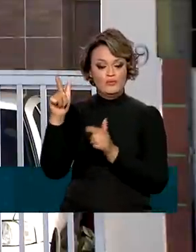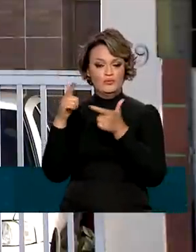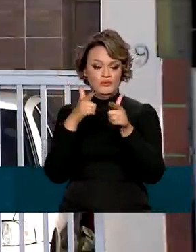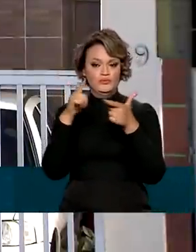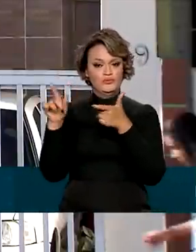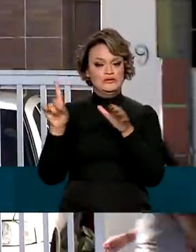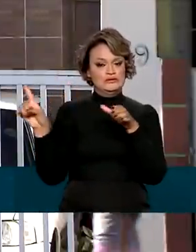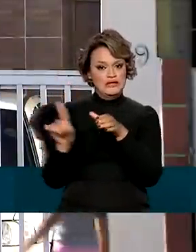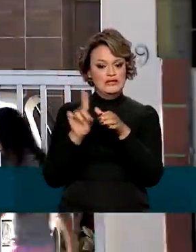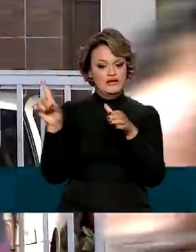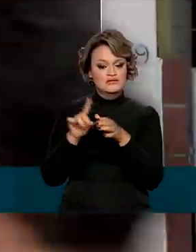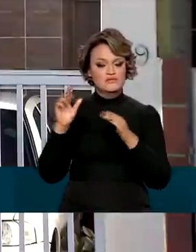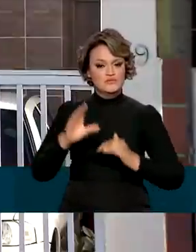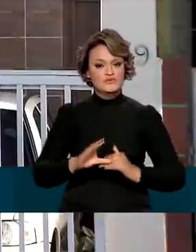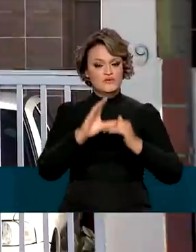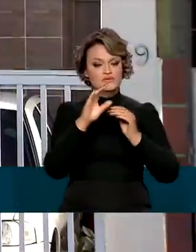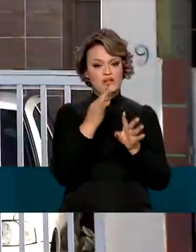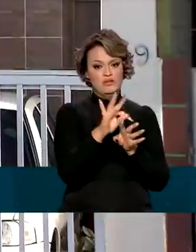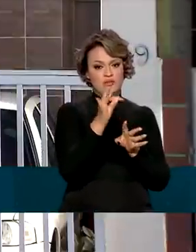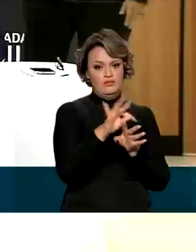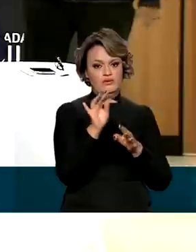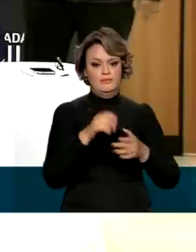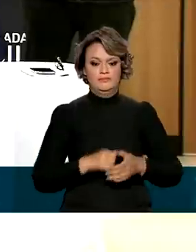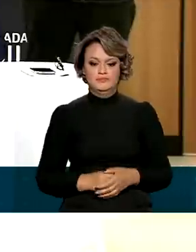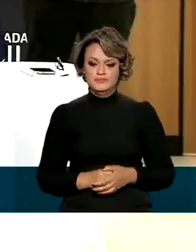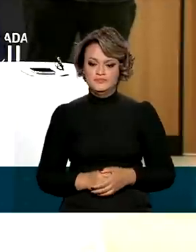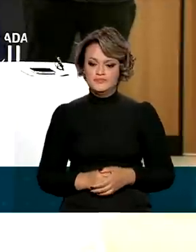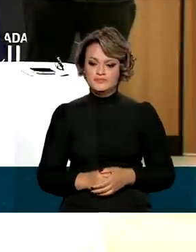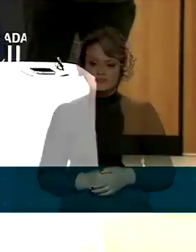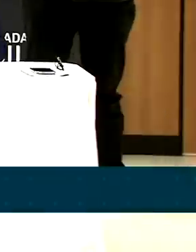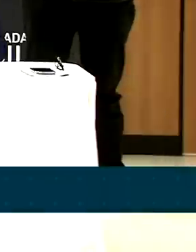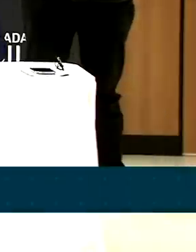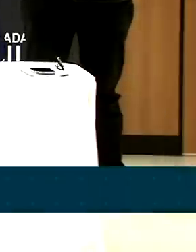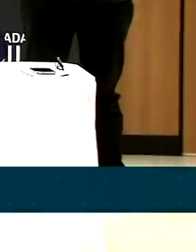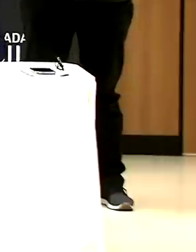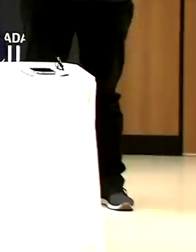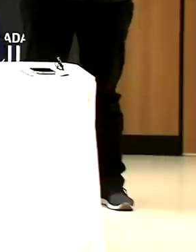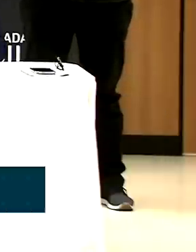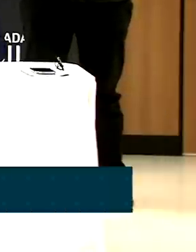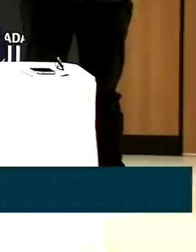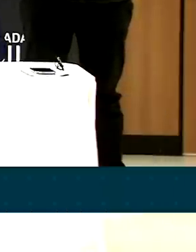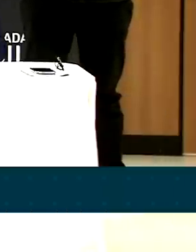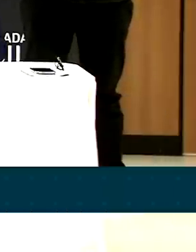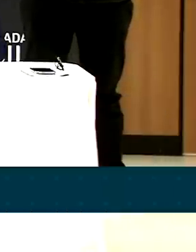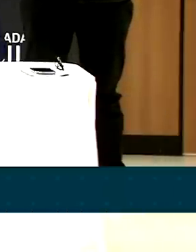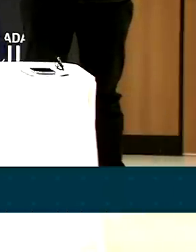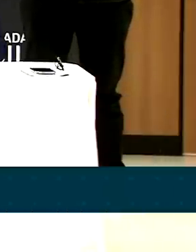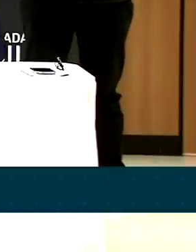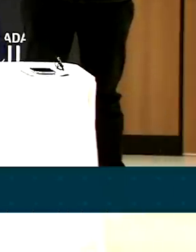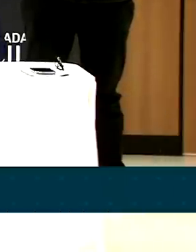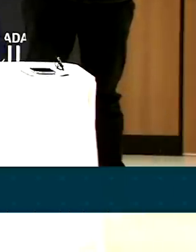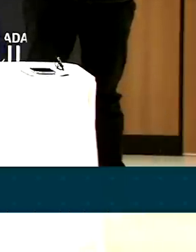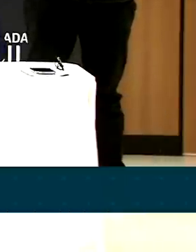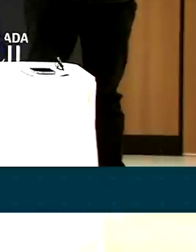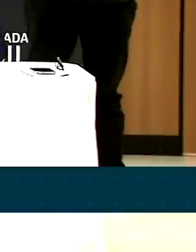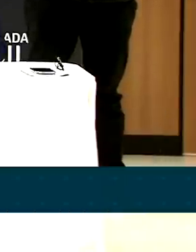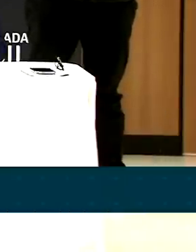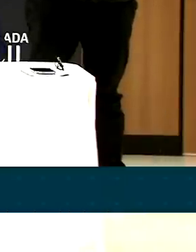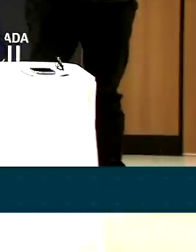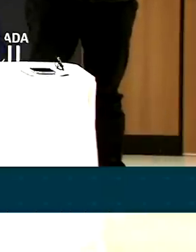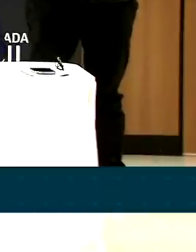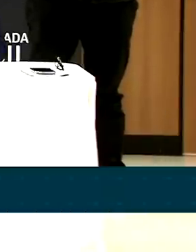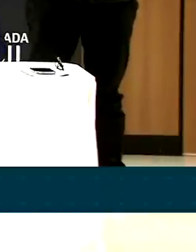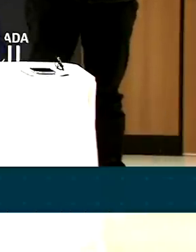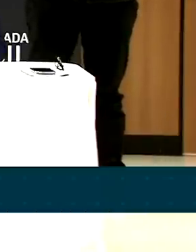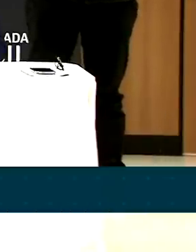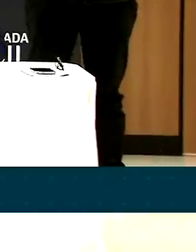integração dos conselhos tutelares. Houve um incremento, as parcerias foram ampliadas justamente para trazer